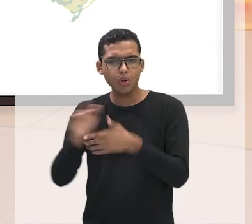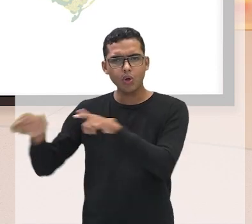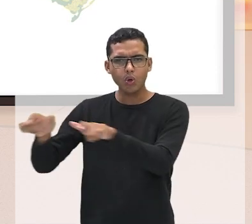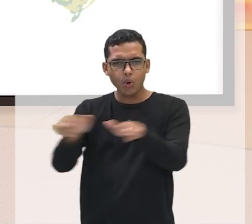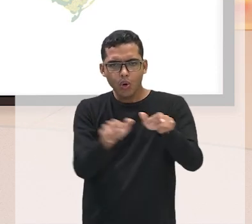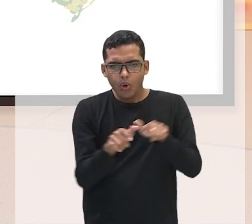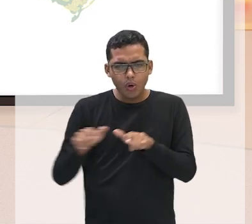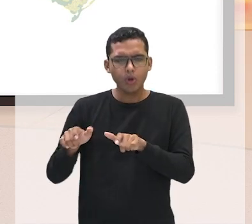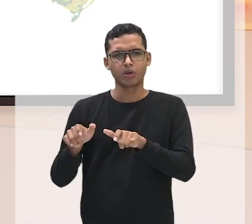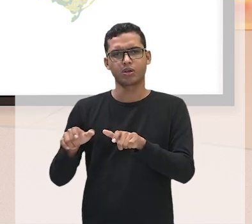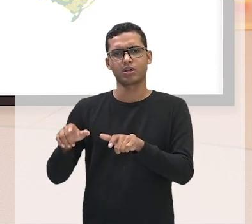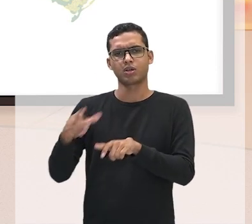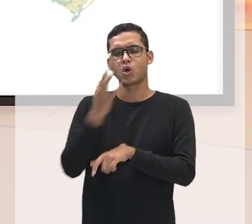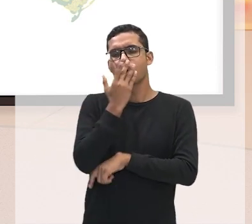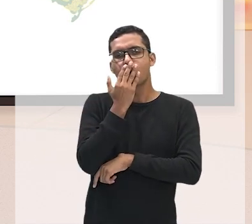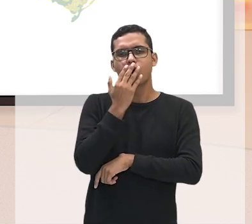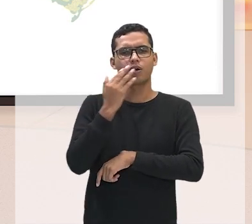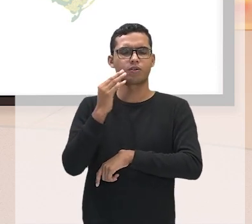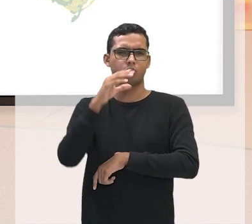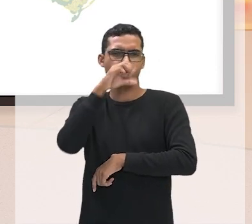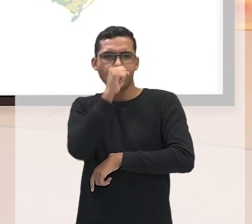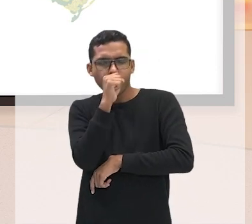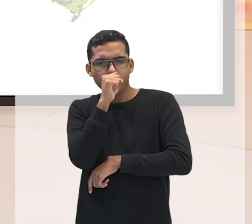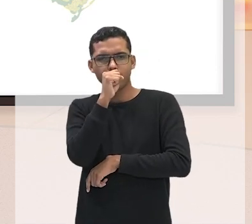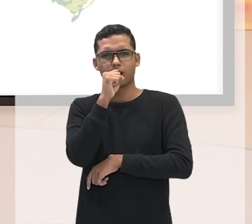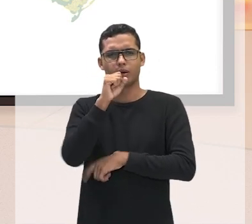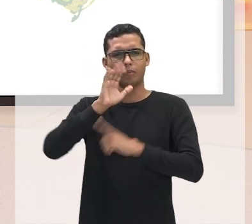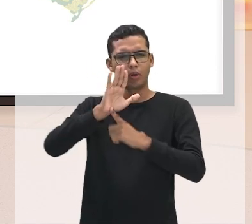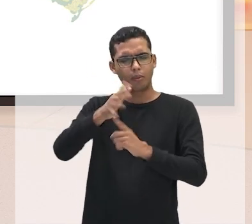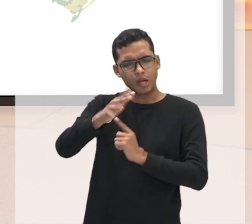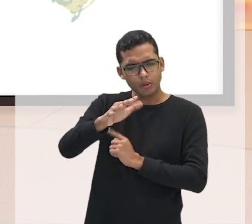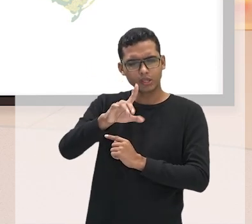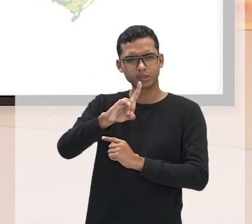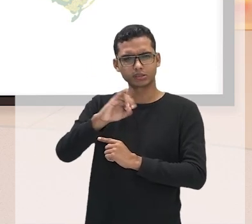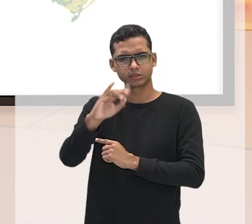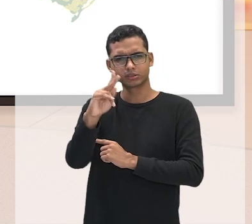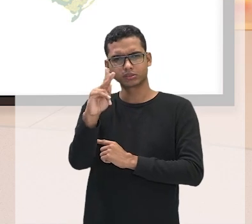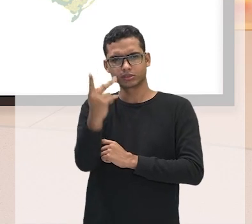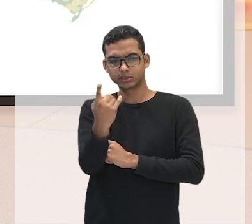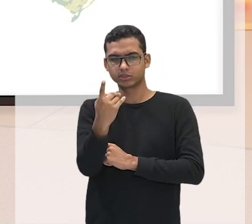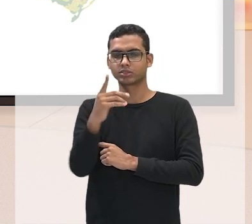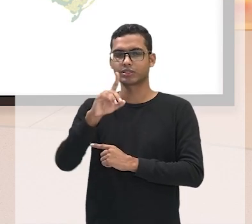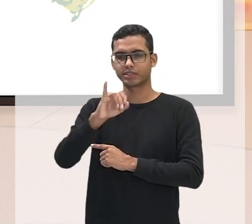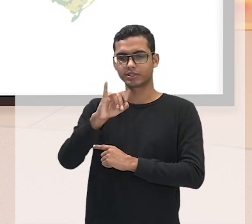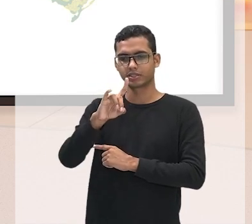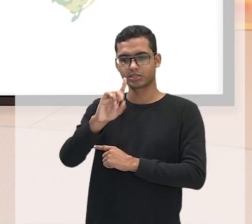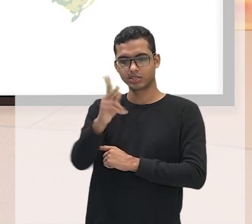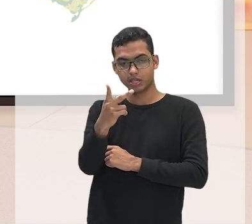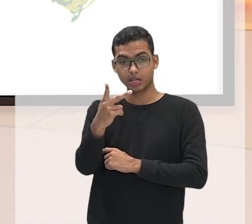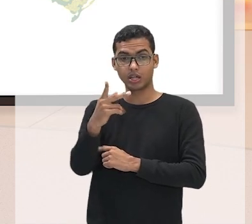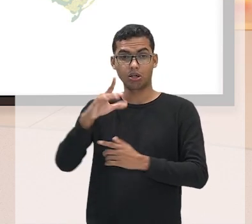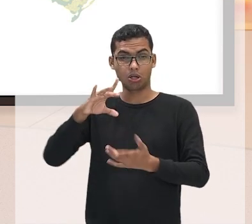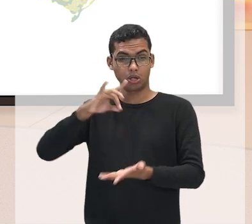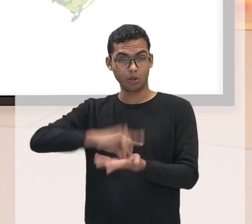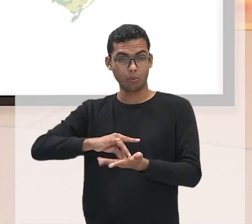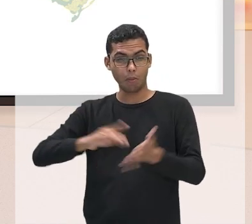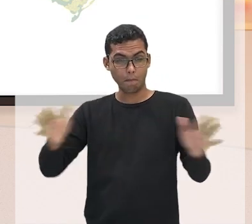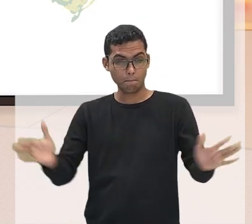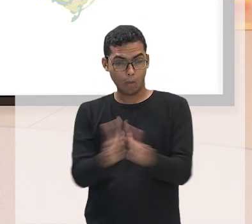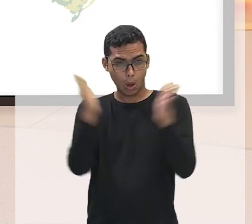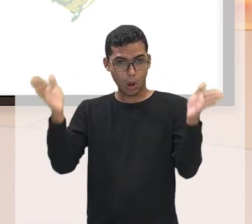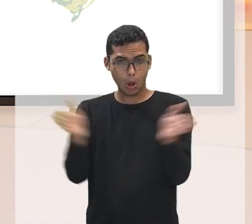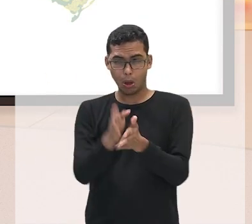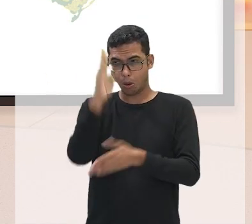de médio IDH. Então, era muito grande a questão da pobreza no território brasileiro, da qualidade de vida. Quando a gente vem para